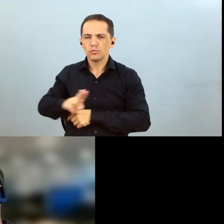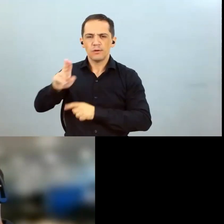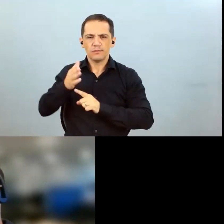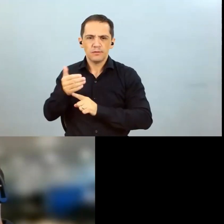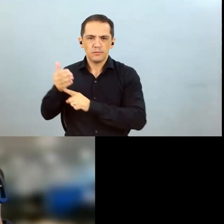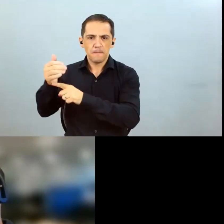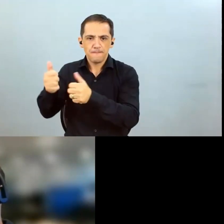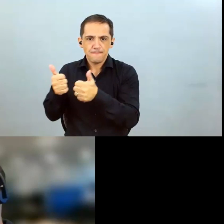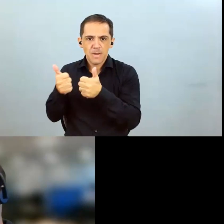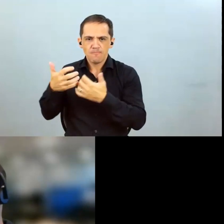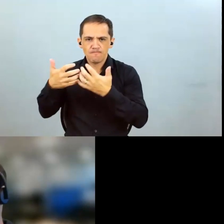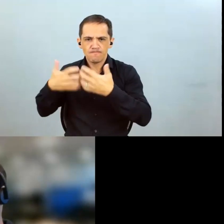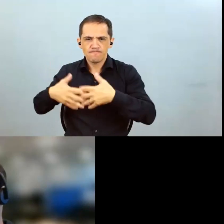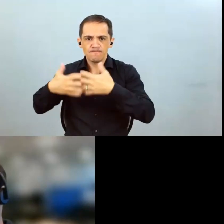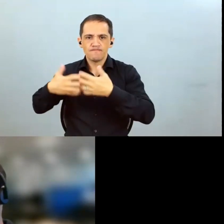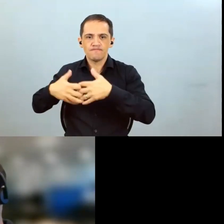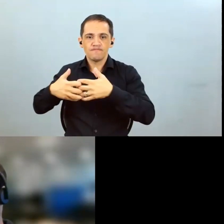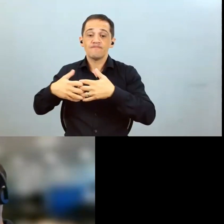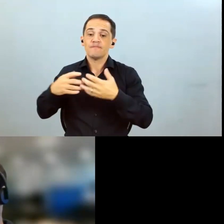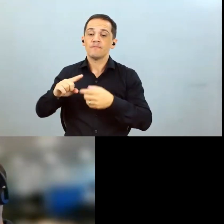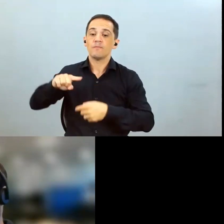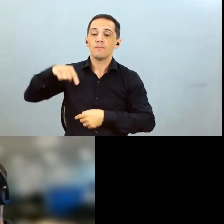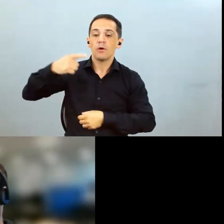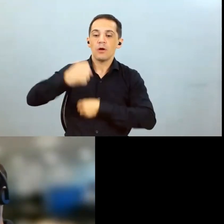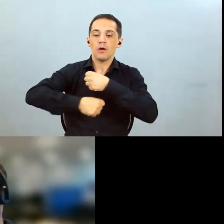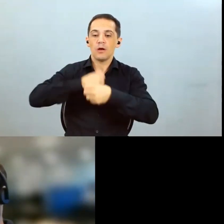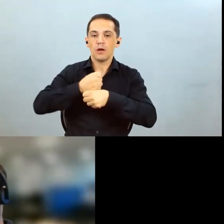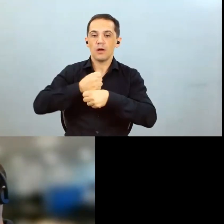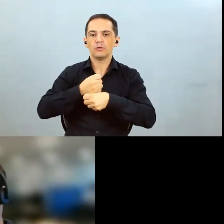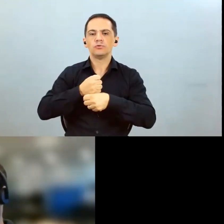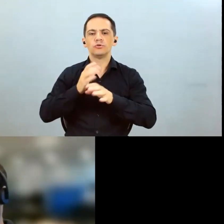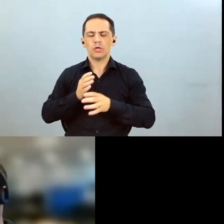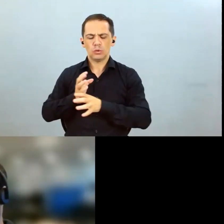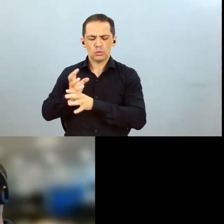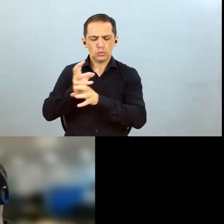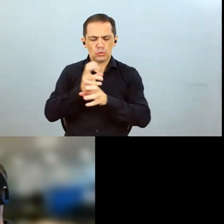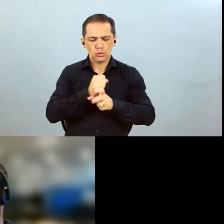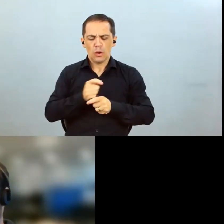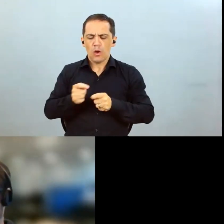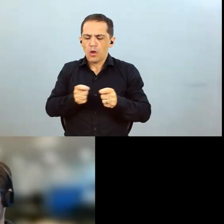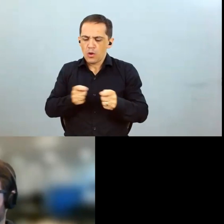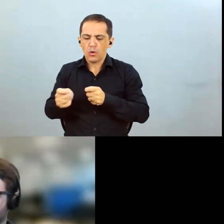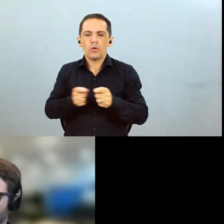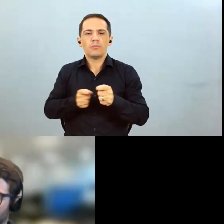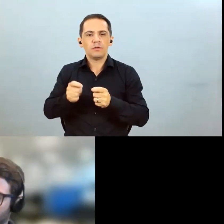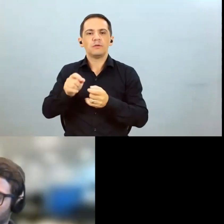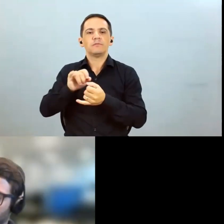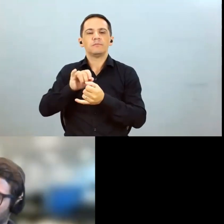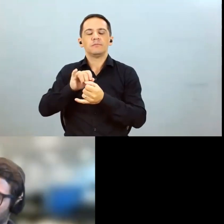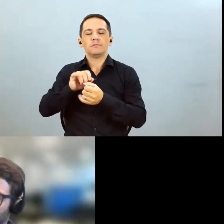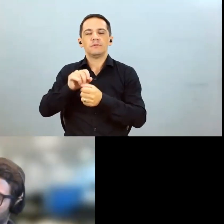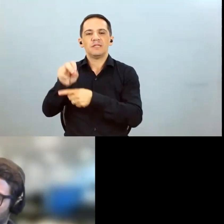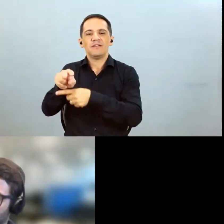no planejamento agrícola do próximo ano uma economia com defensivos agrícolas então nós vamos ter por outro lado